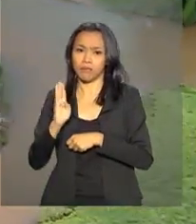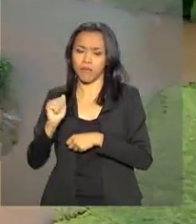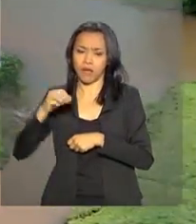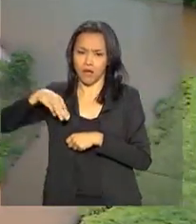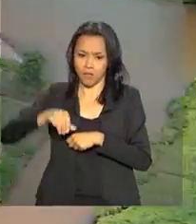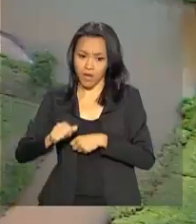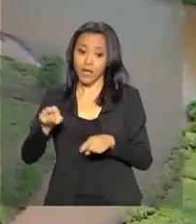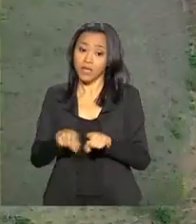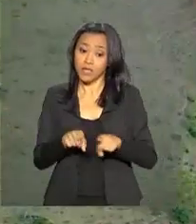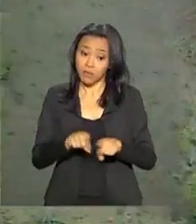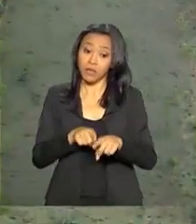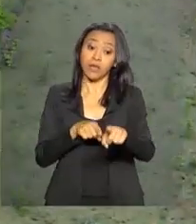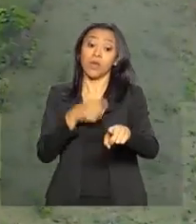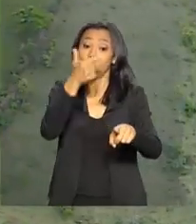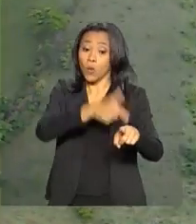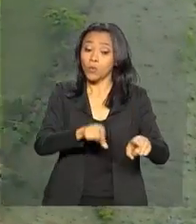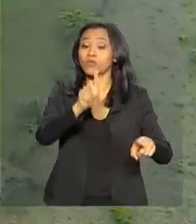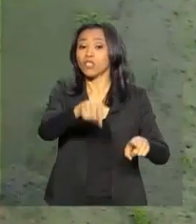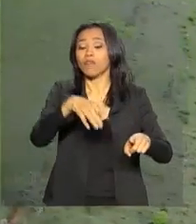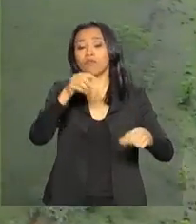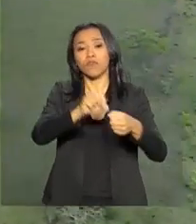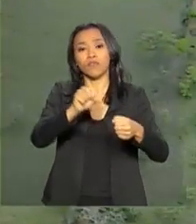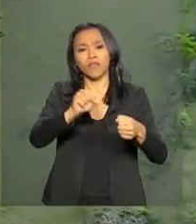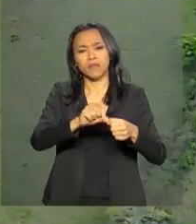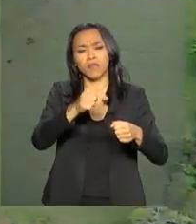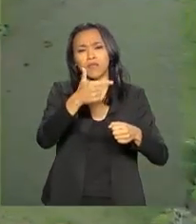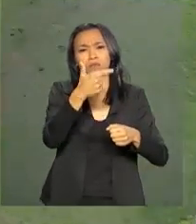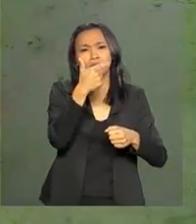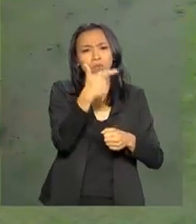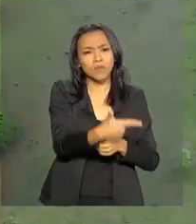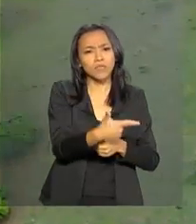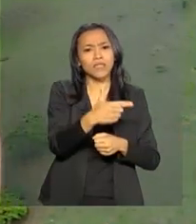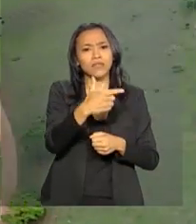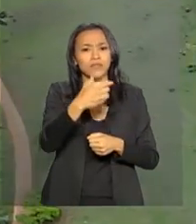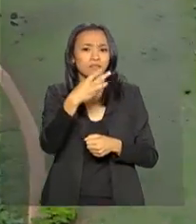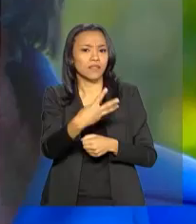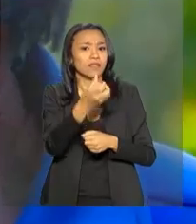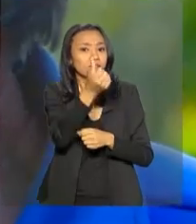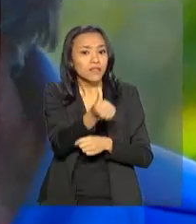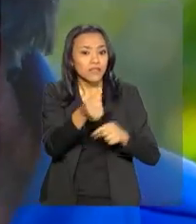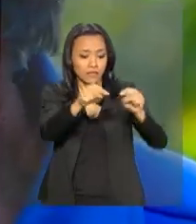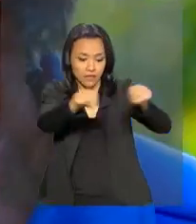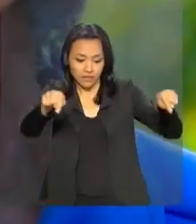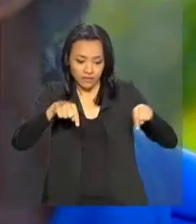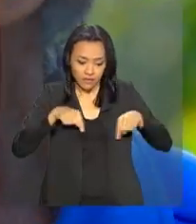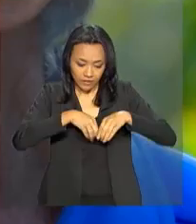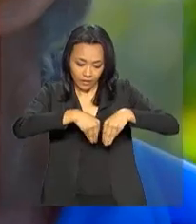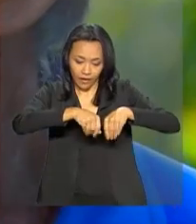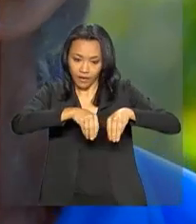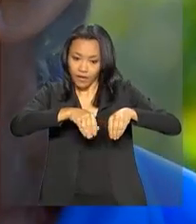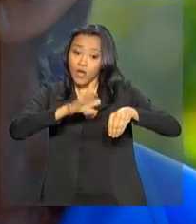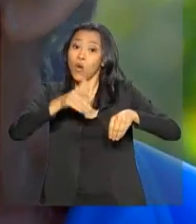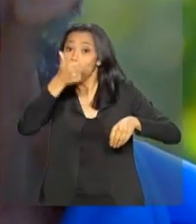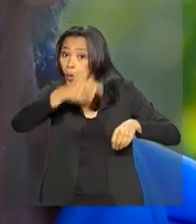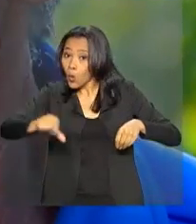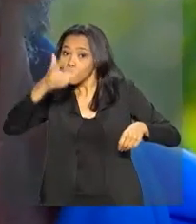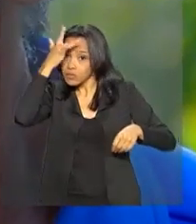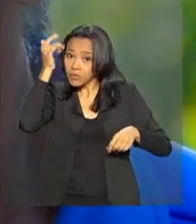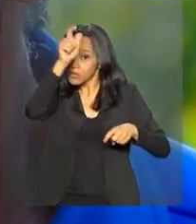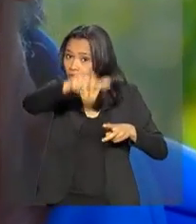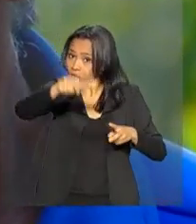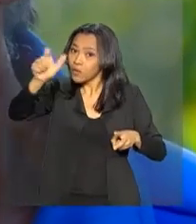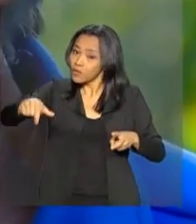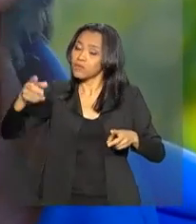sustentabilidade foram realizadas para 236 propriedades. Em breve, outros proprietários